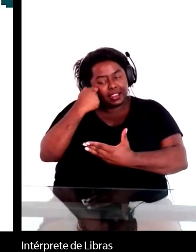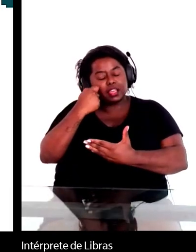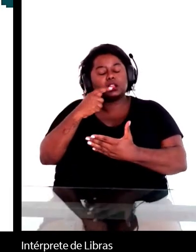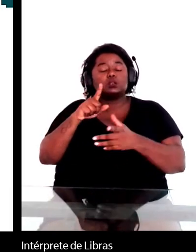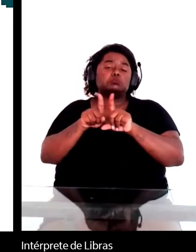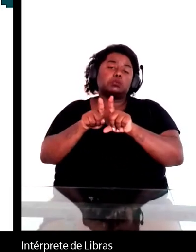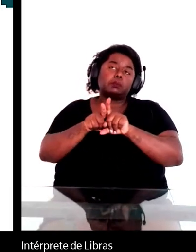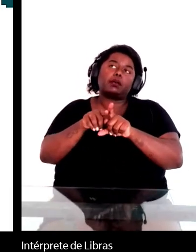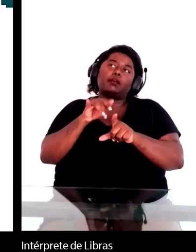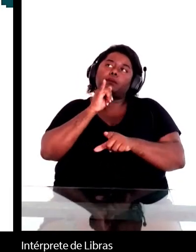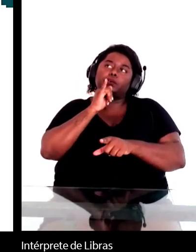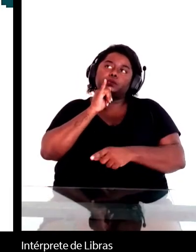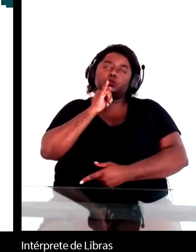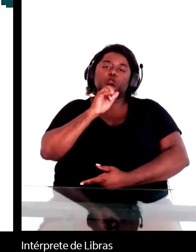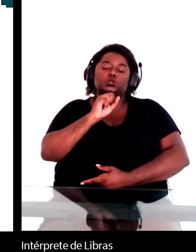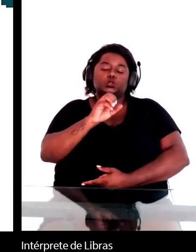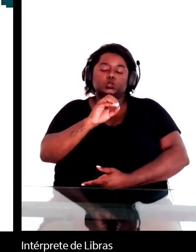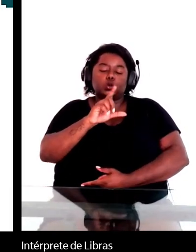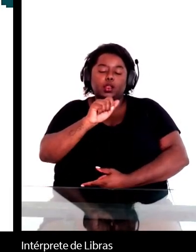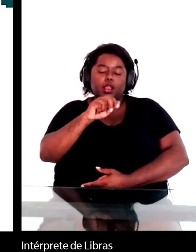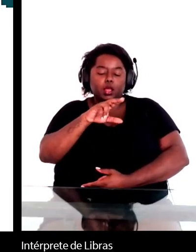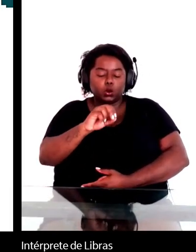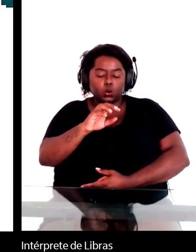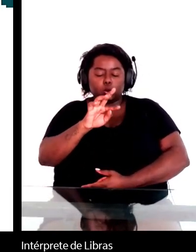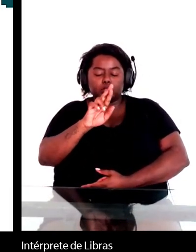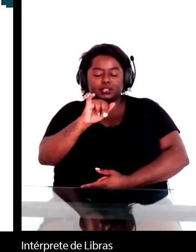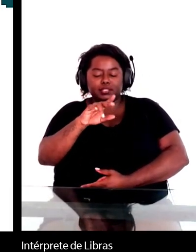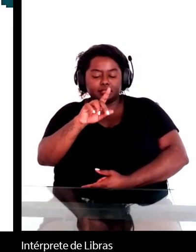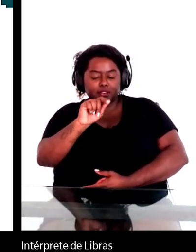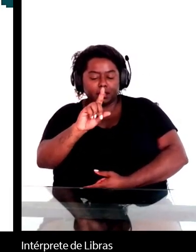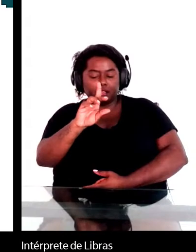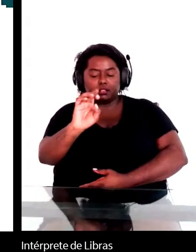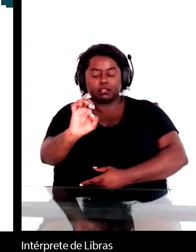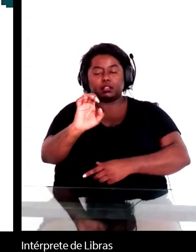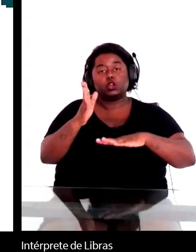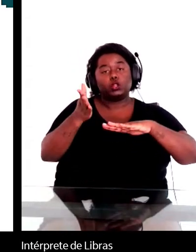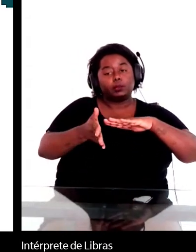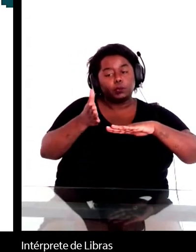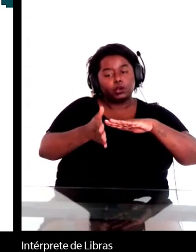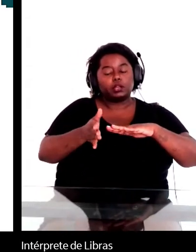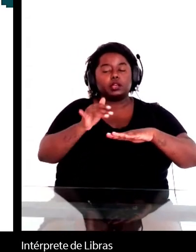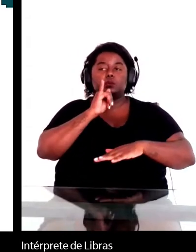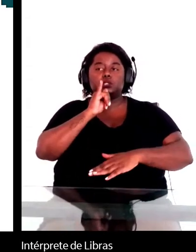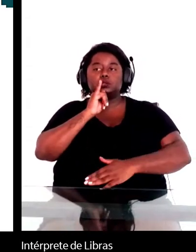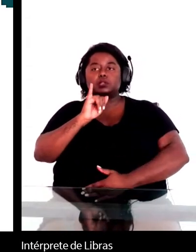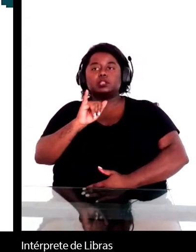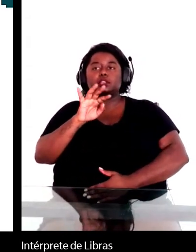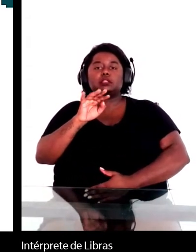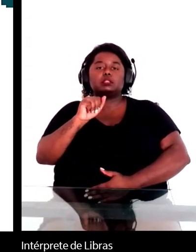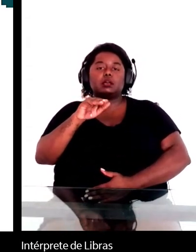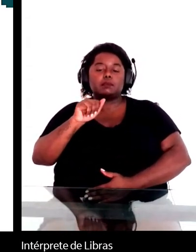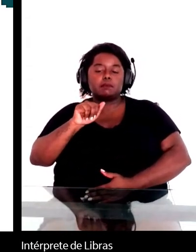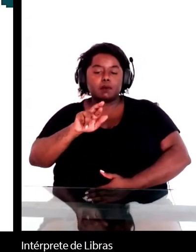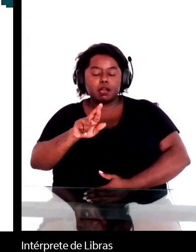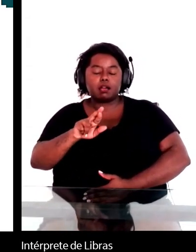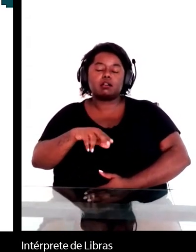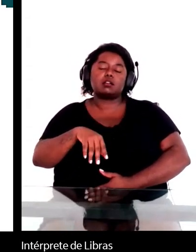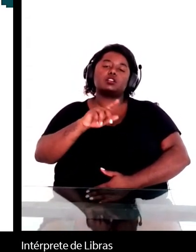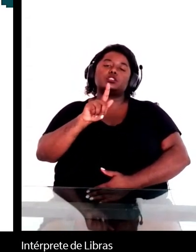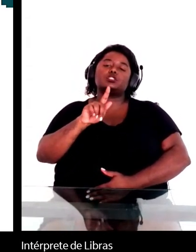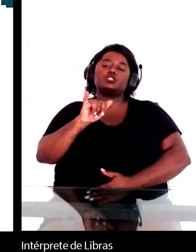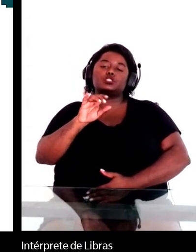Trindade e autores mais contemporâneos como Itamar Vieira Júnior, Giovanni Martins, Ana Maria